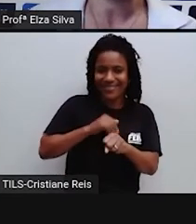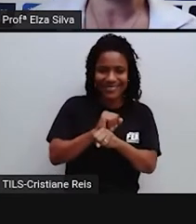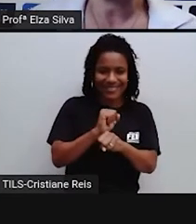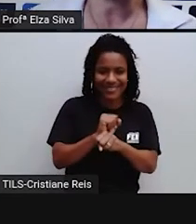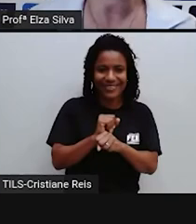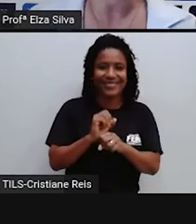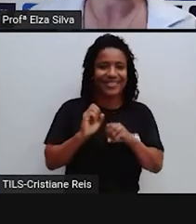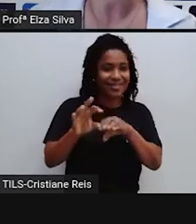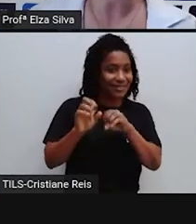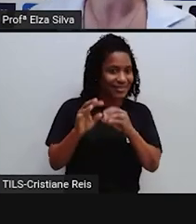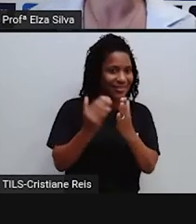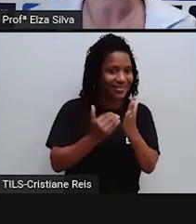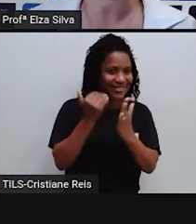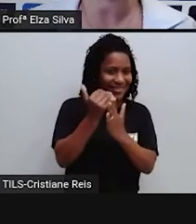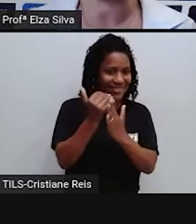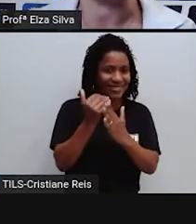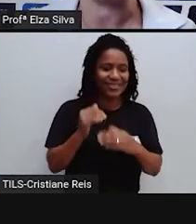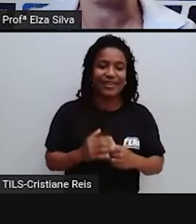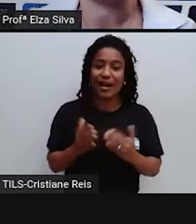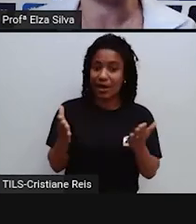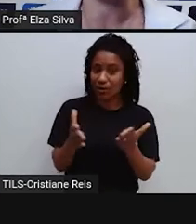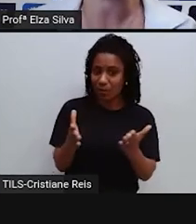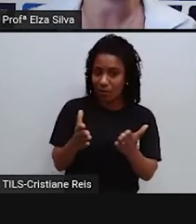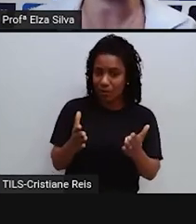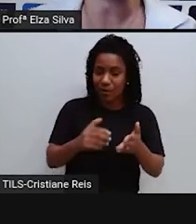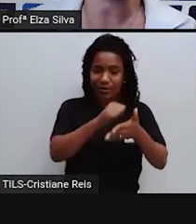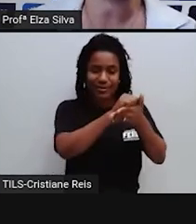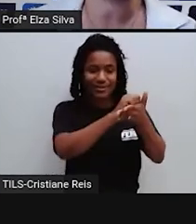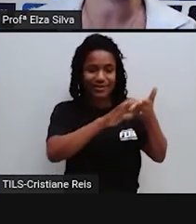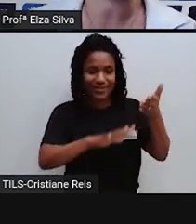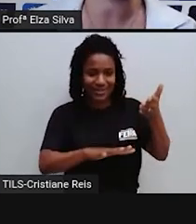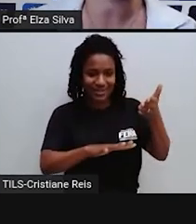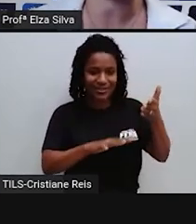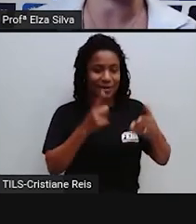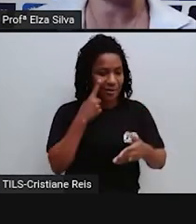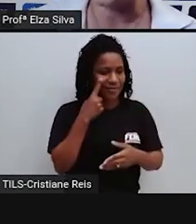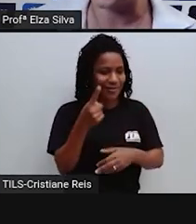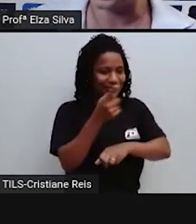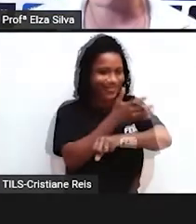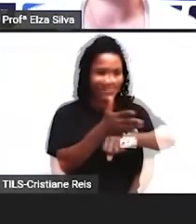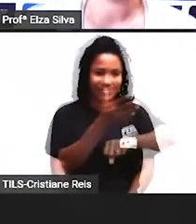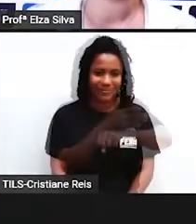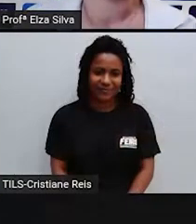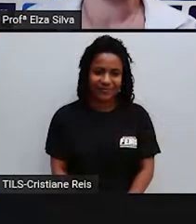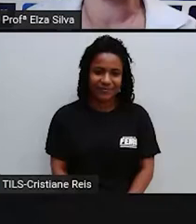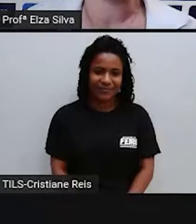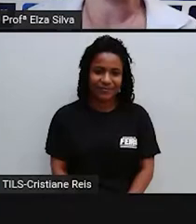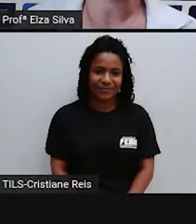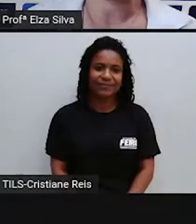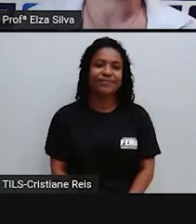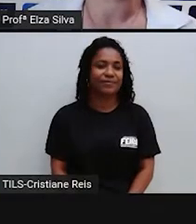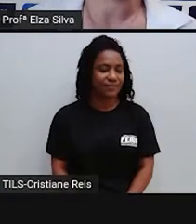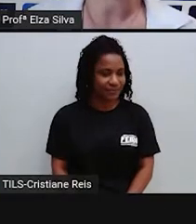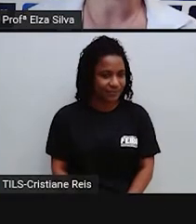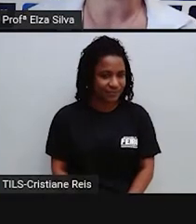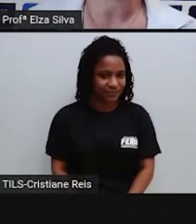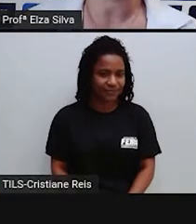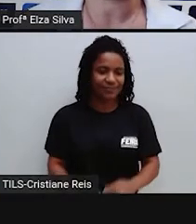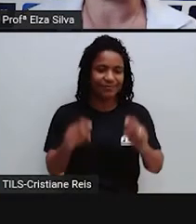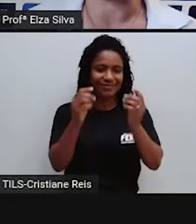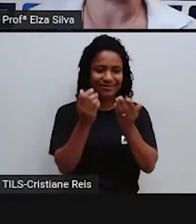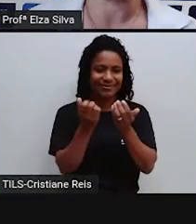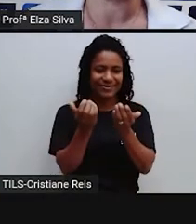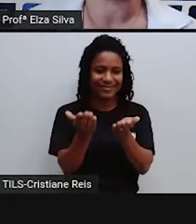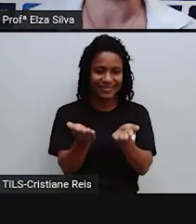E é o nosso desafio Let's practice Vamos praticar Memories I'd like to